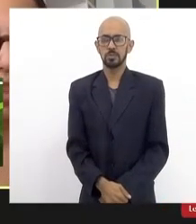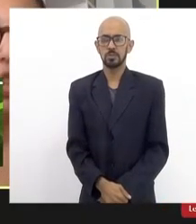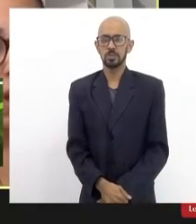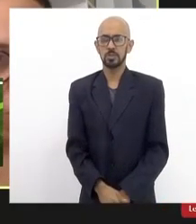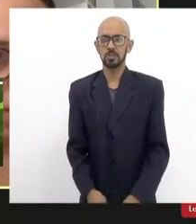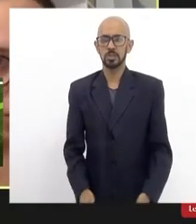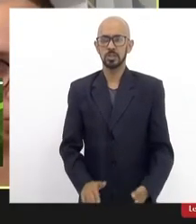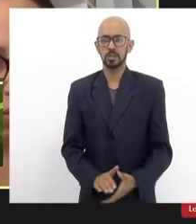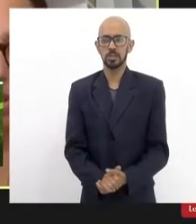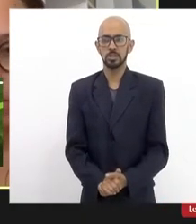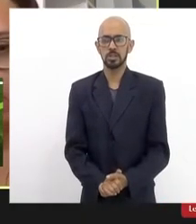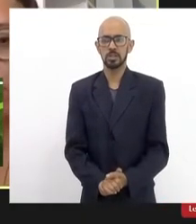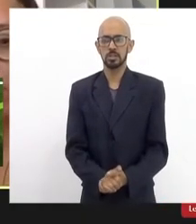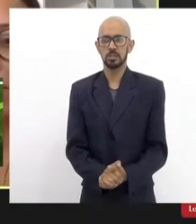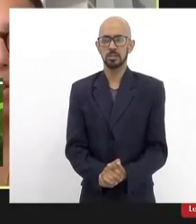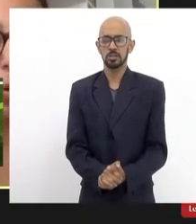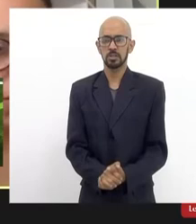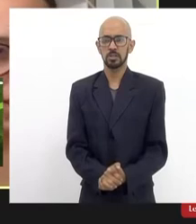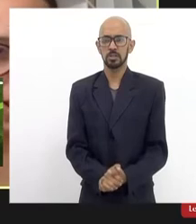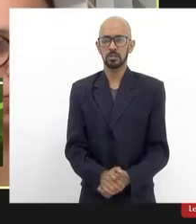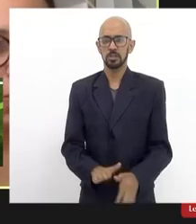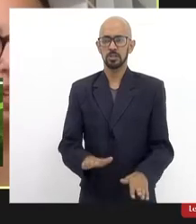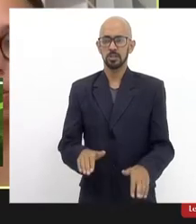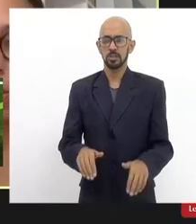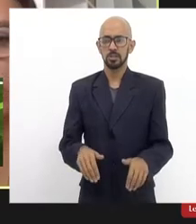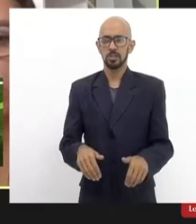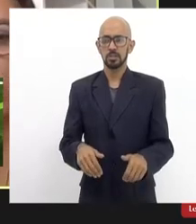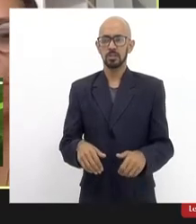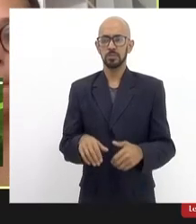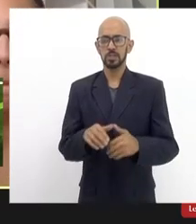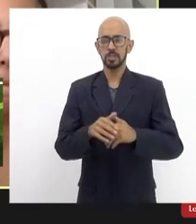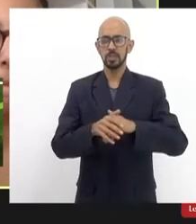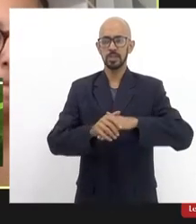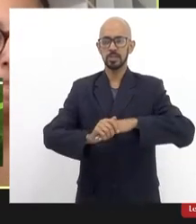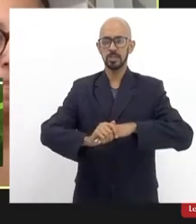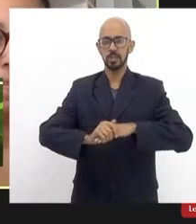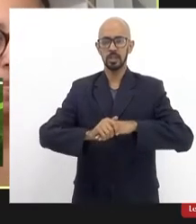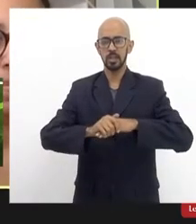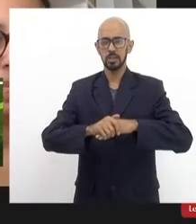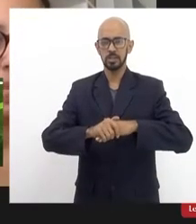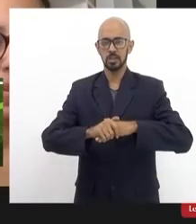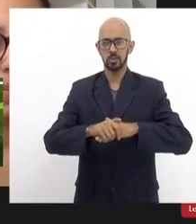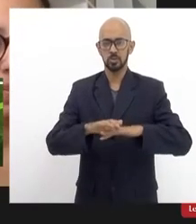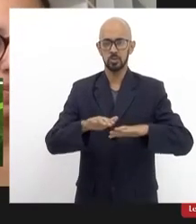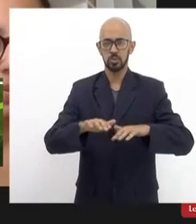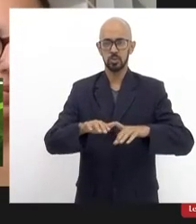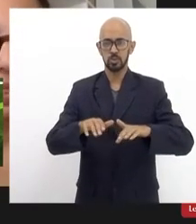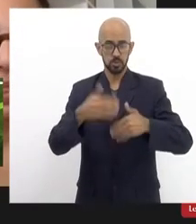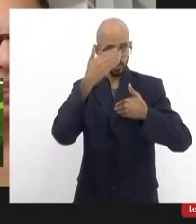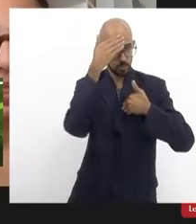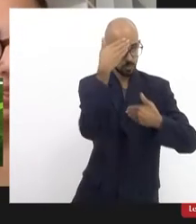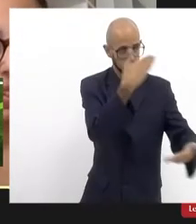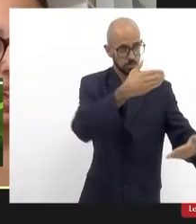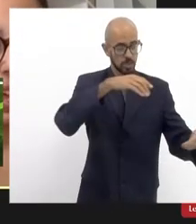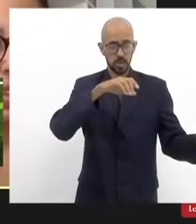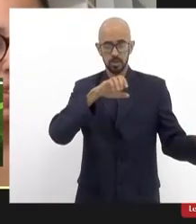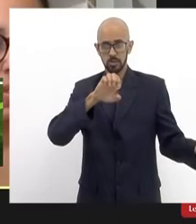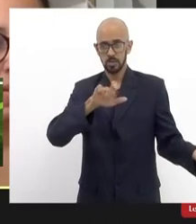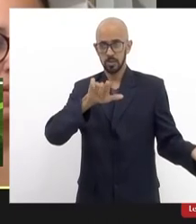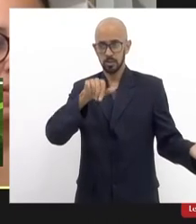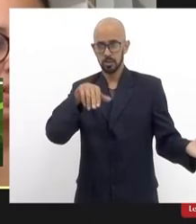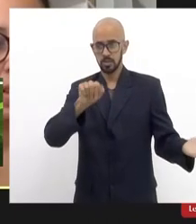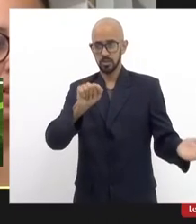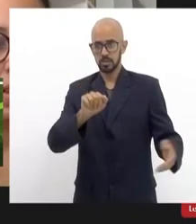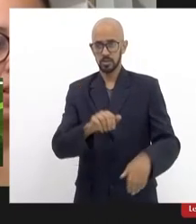se tiverem alguma dúvida se eu conseguir responder eu posso falar então muito obrigado Eliana o